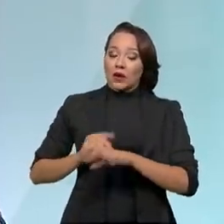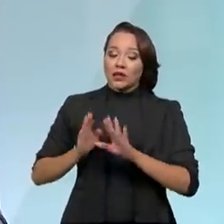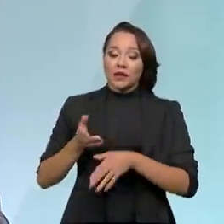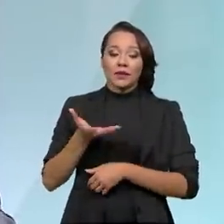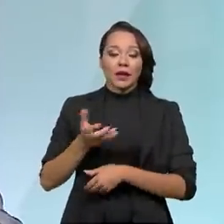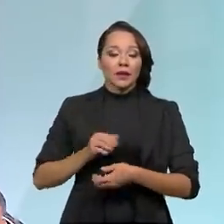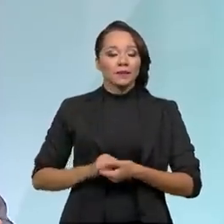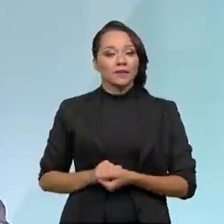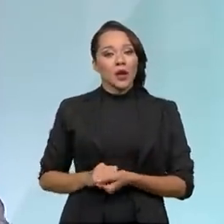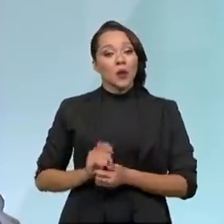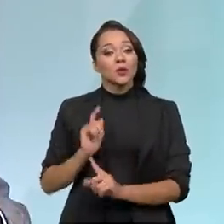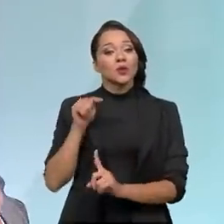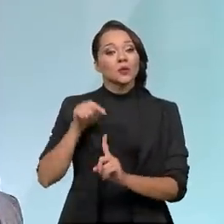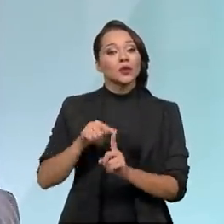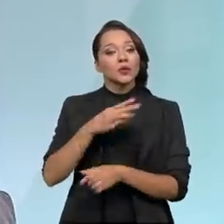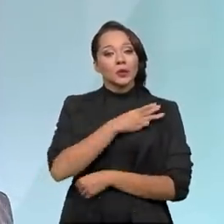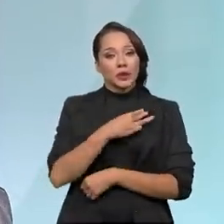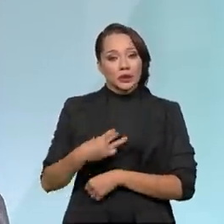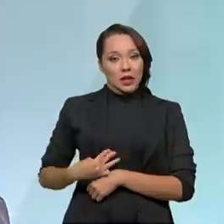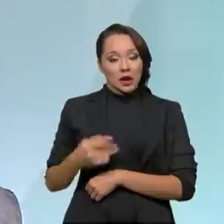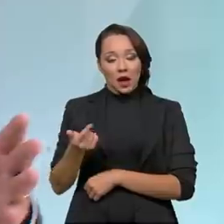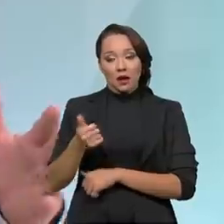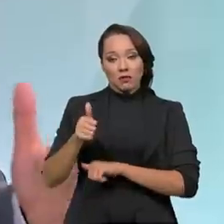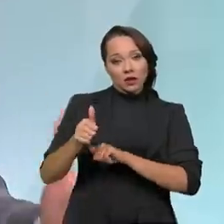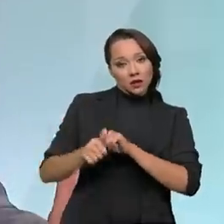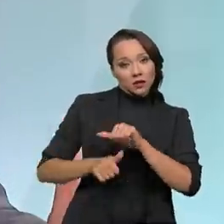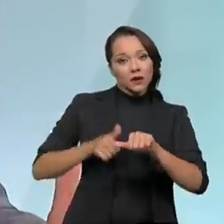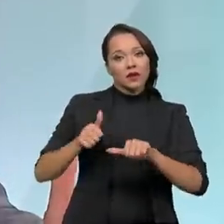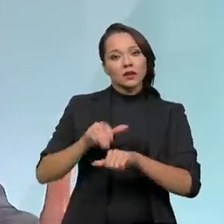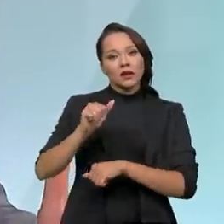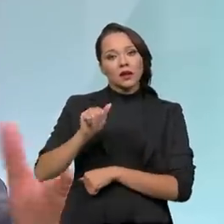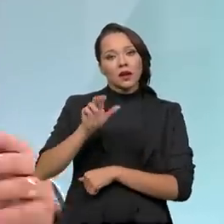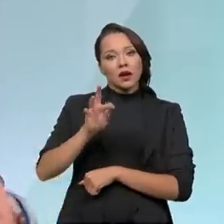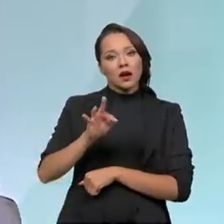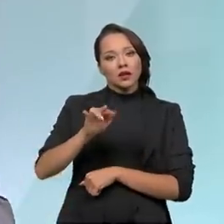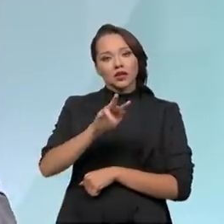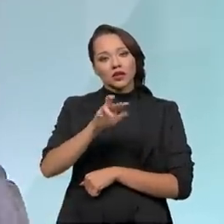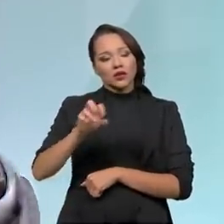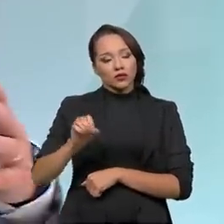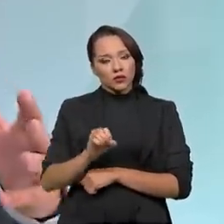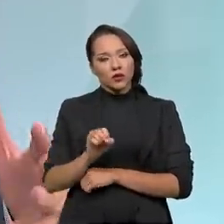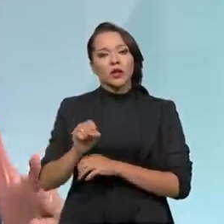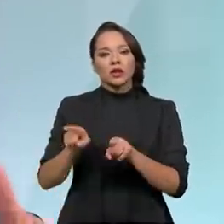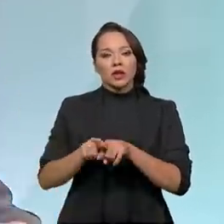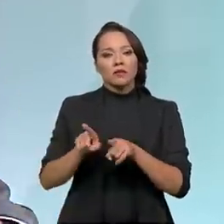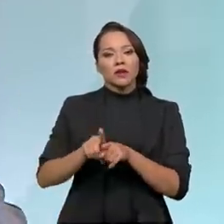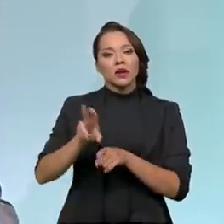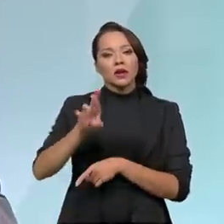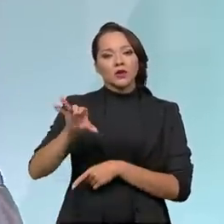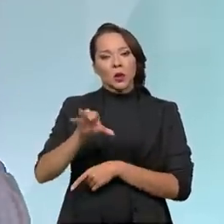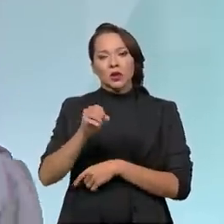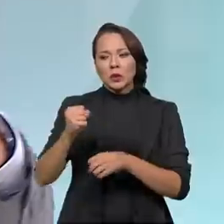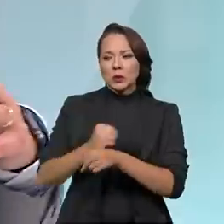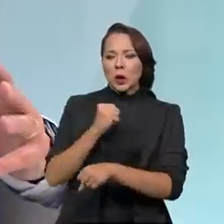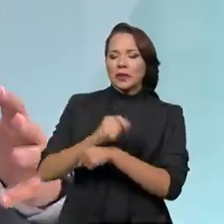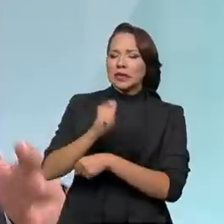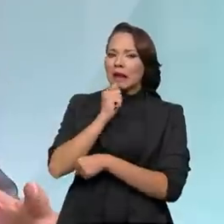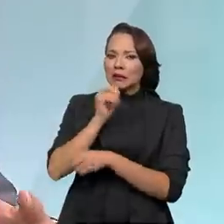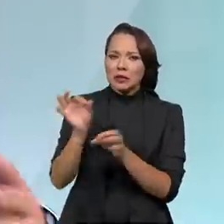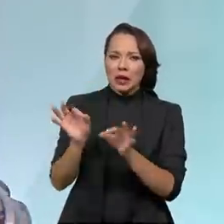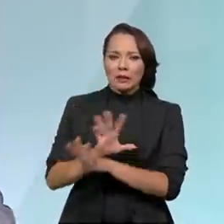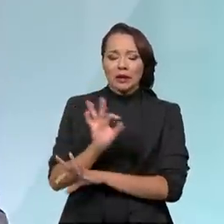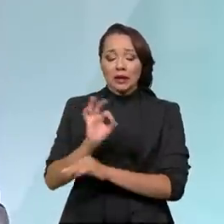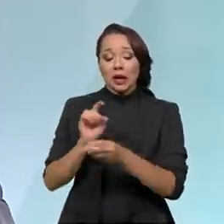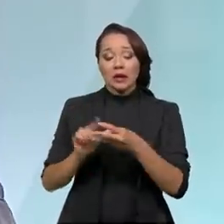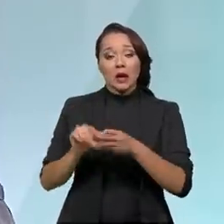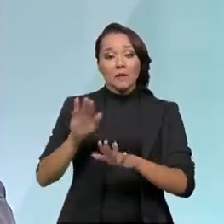Nós tínhamos como uma das metas do Ministério, além de uma transferência maciça de ativos para iniciativa privada, além da resolução de obras inacabadas, além